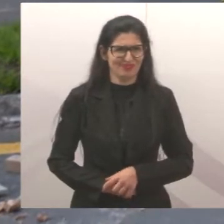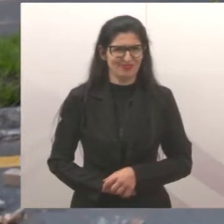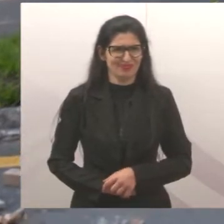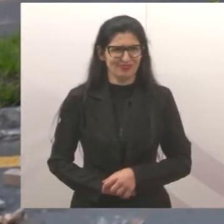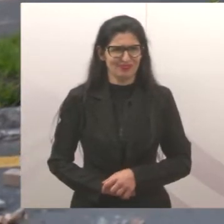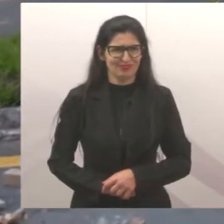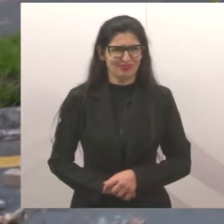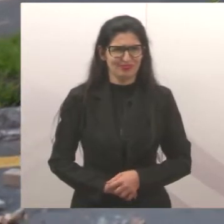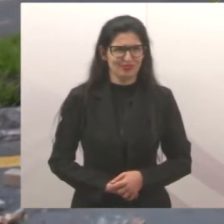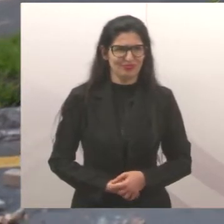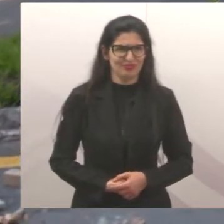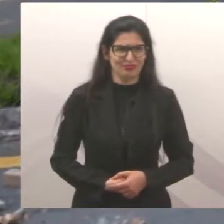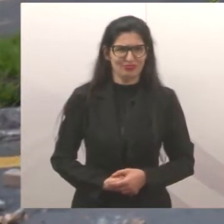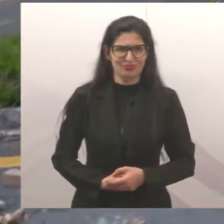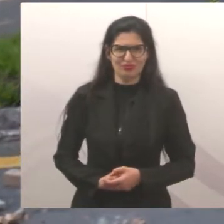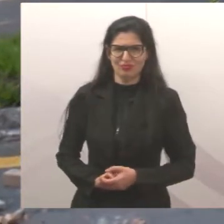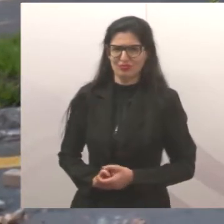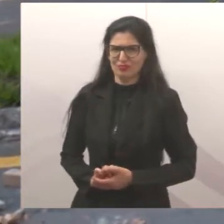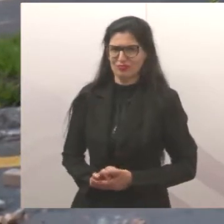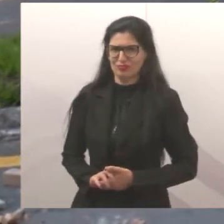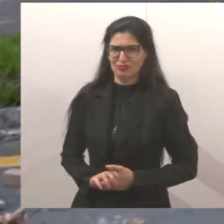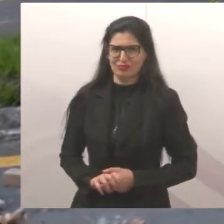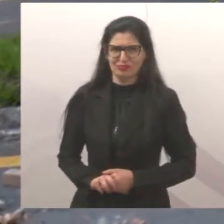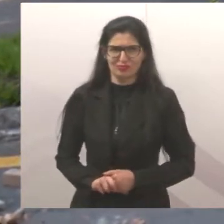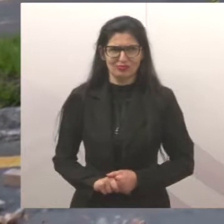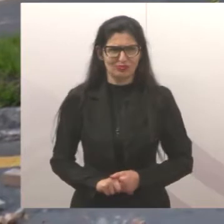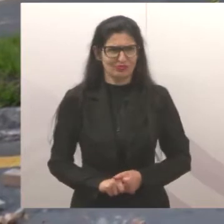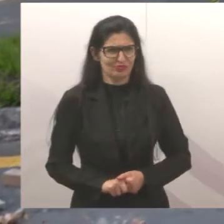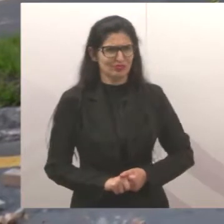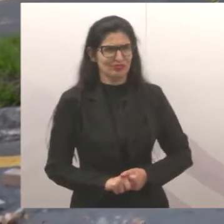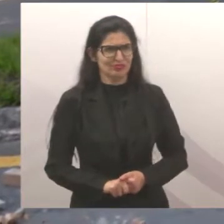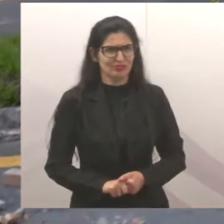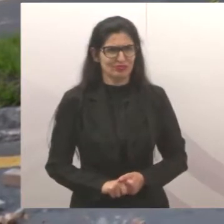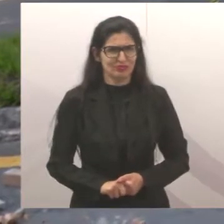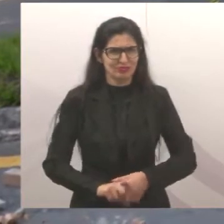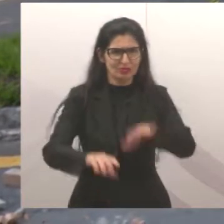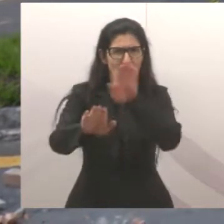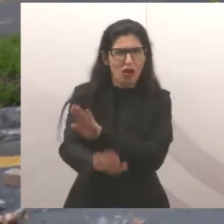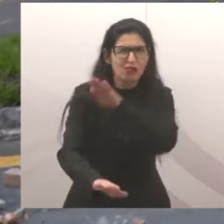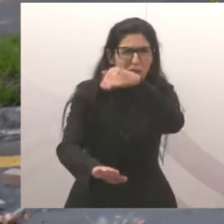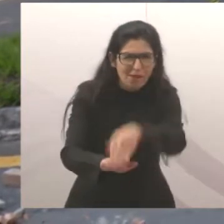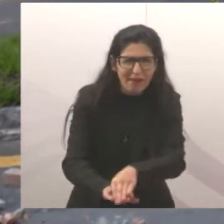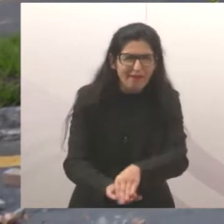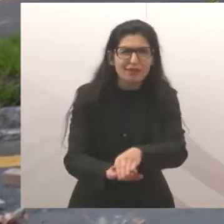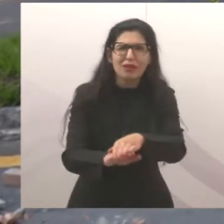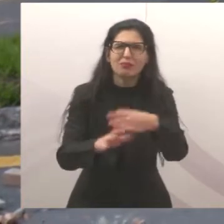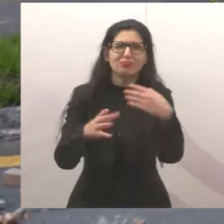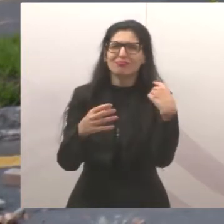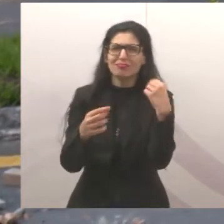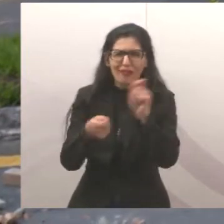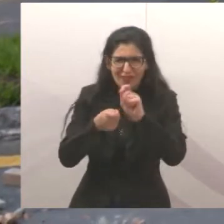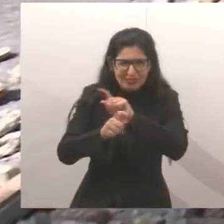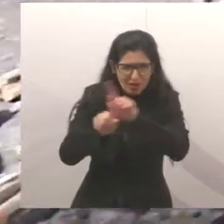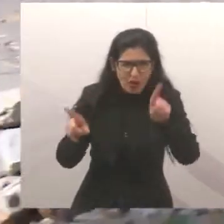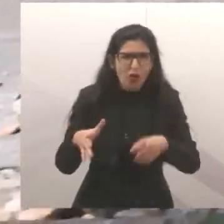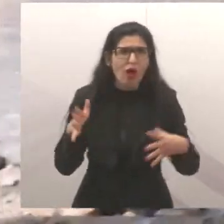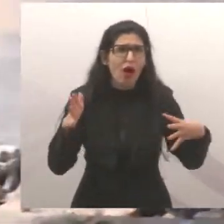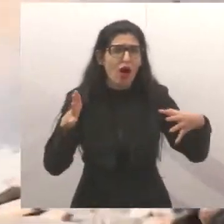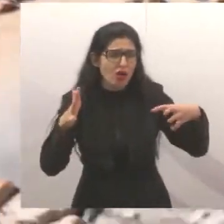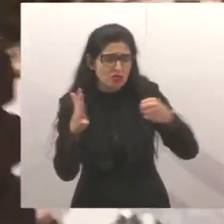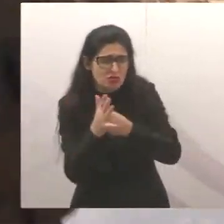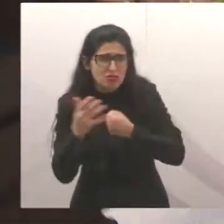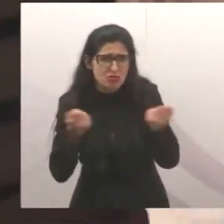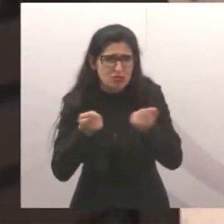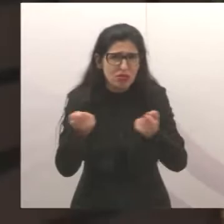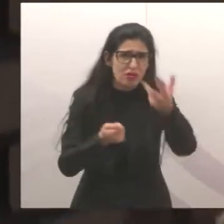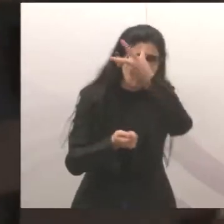né? O que aconteceu, fizeram a lombada, rapaz bateu aqui, e aí, mas agora, seguinte, vou levar para